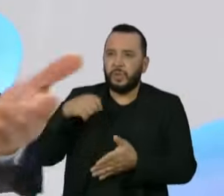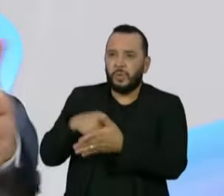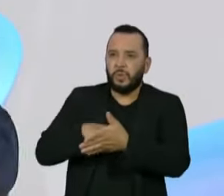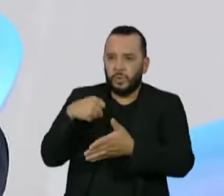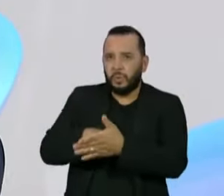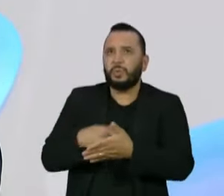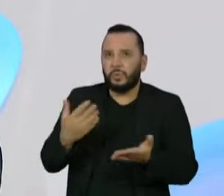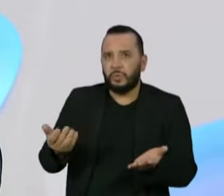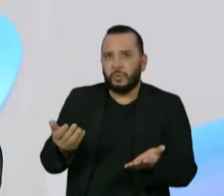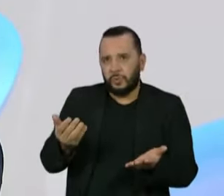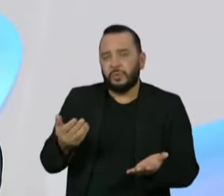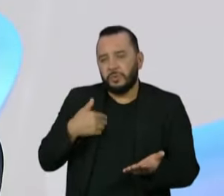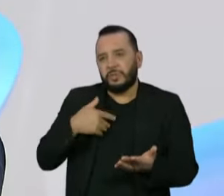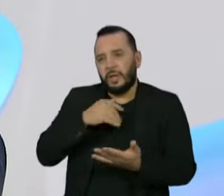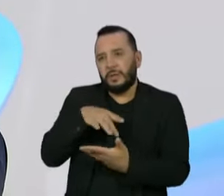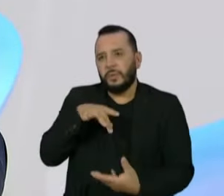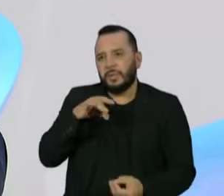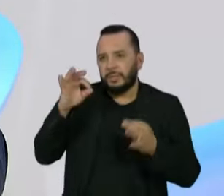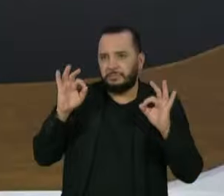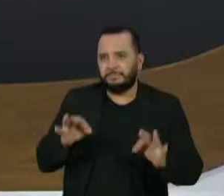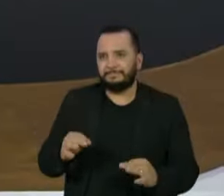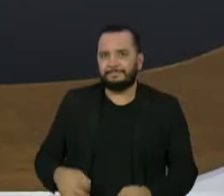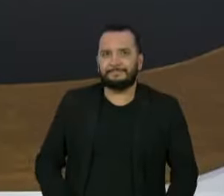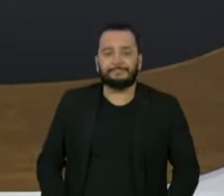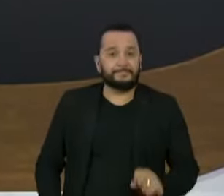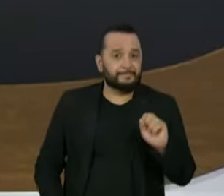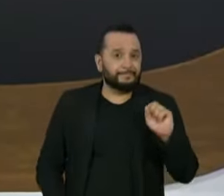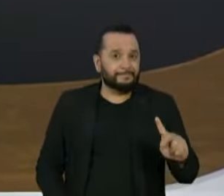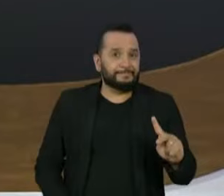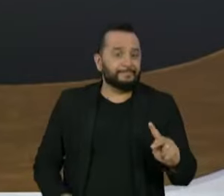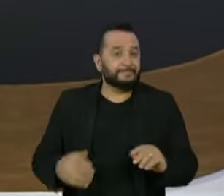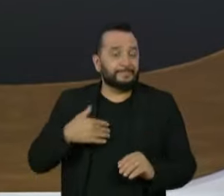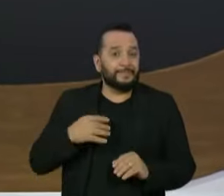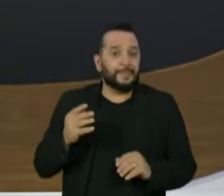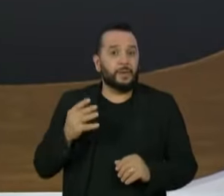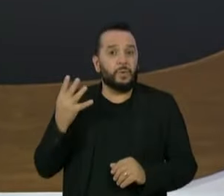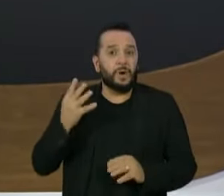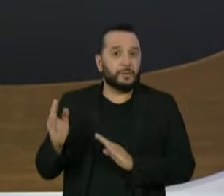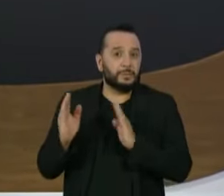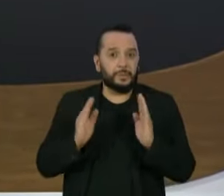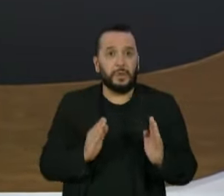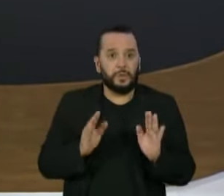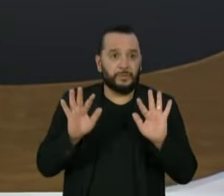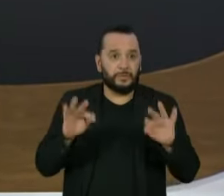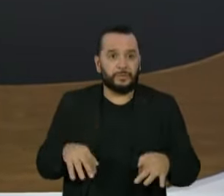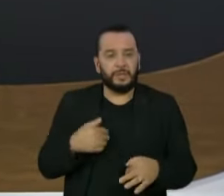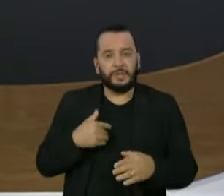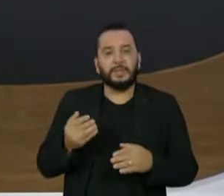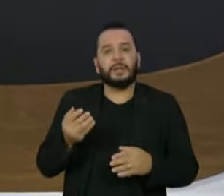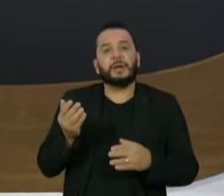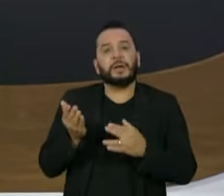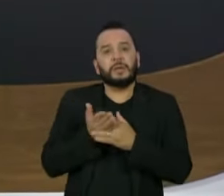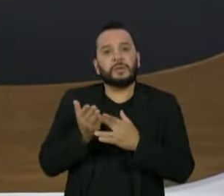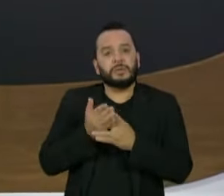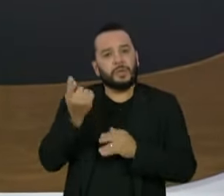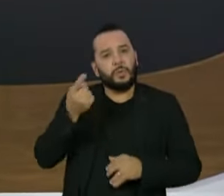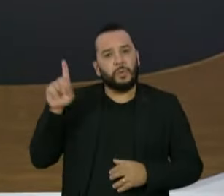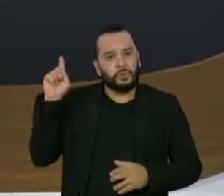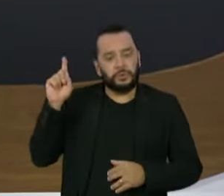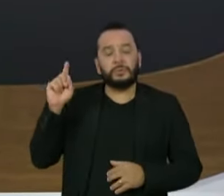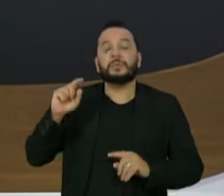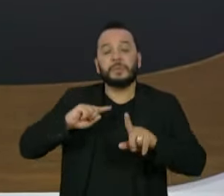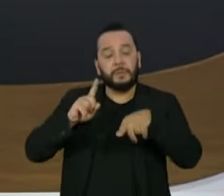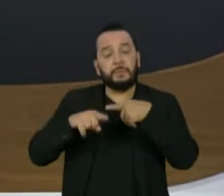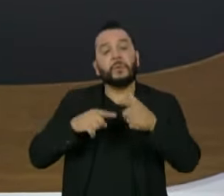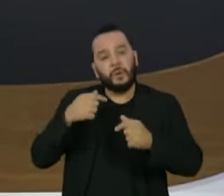efetivação de um verdadeiro Estado democrático e direito. Tá certo, então. Fechamos o quarto bloco, vamos para o último intervalo e voltamos já já para